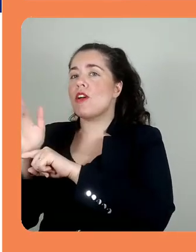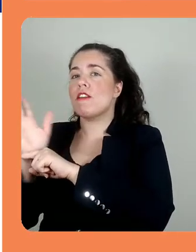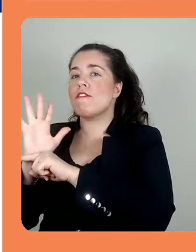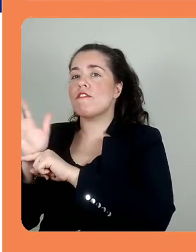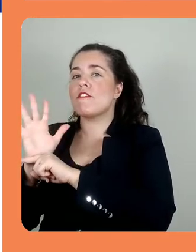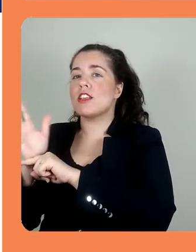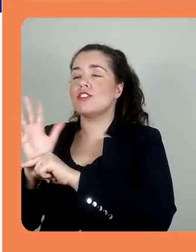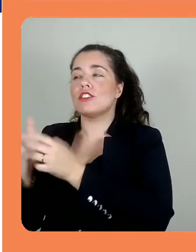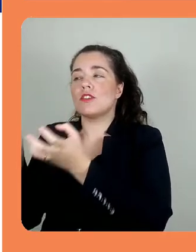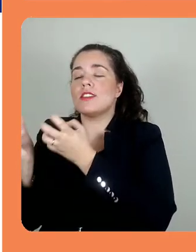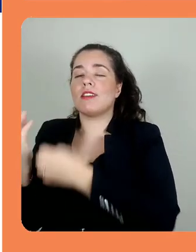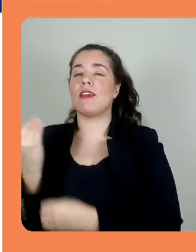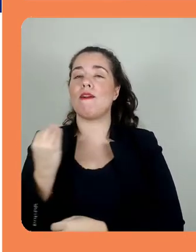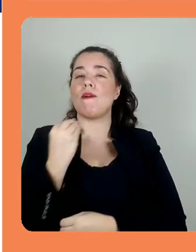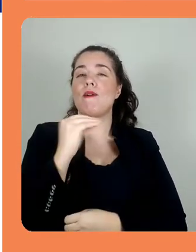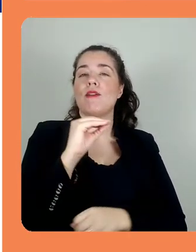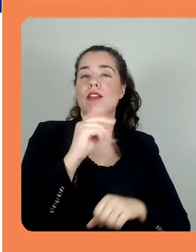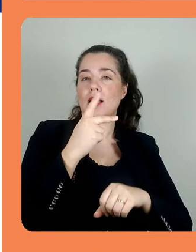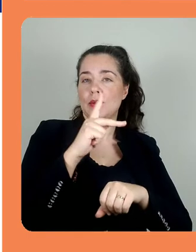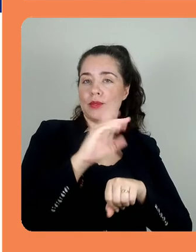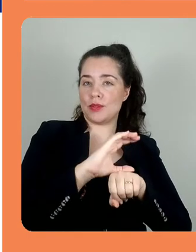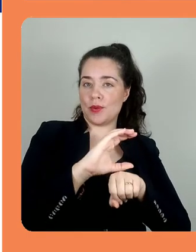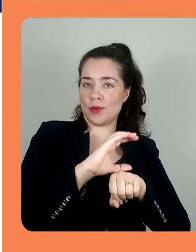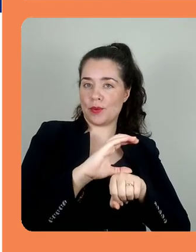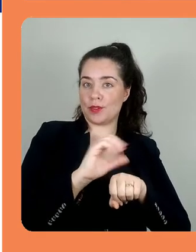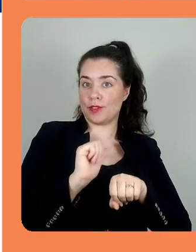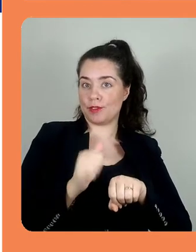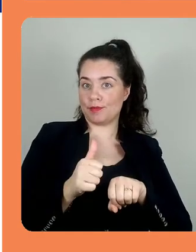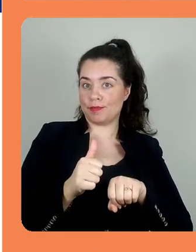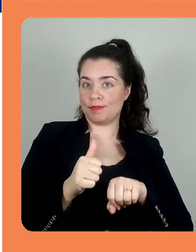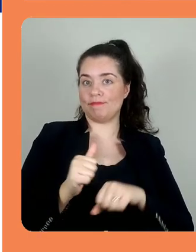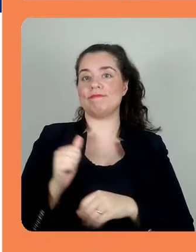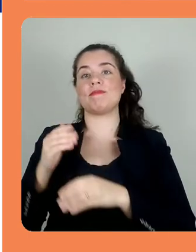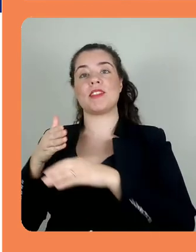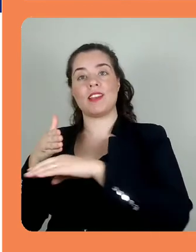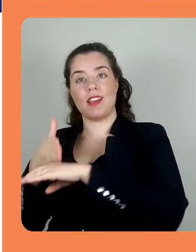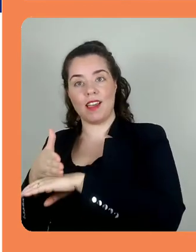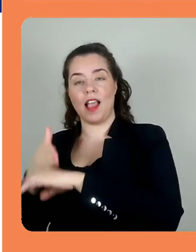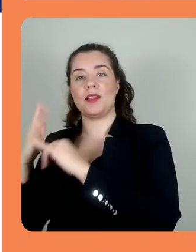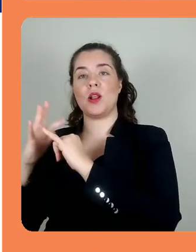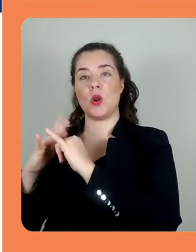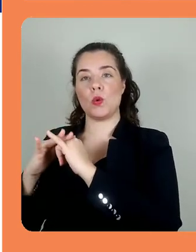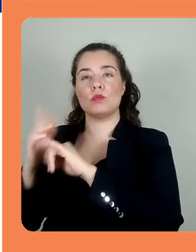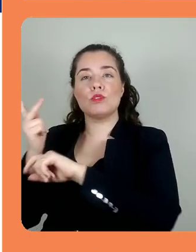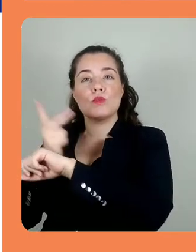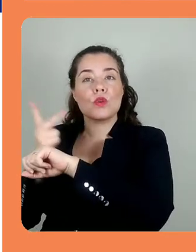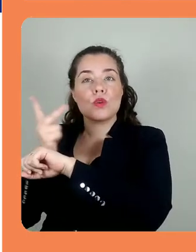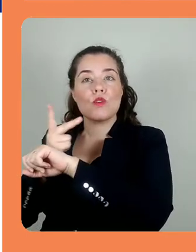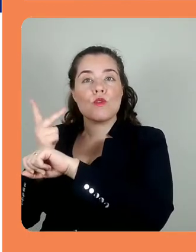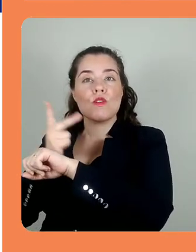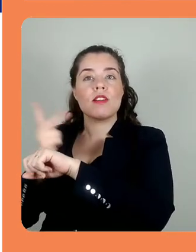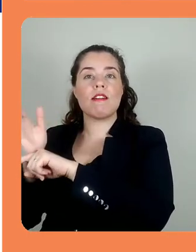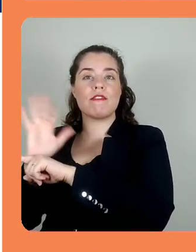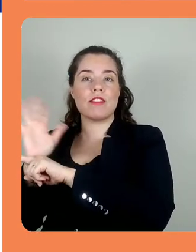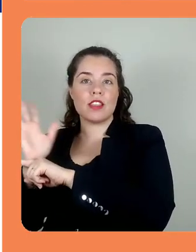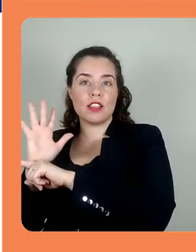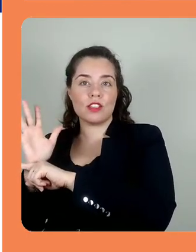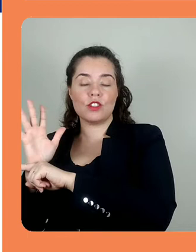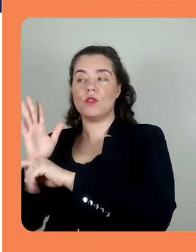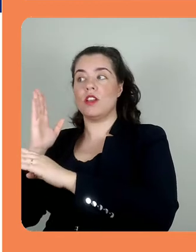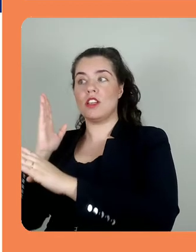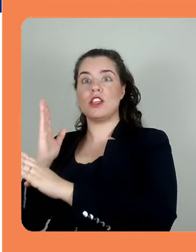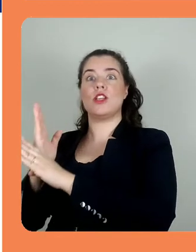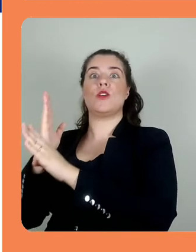pelo vídeo que quer incorporar aqui no seu curso. Tá certo? Você abre o YouTube, faz a